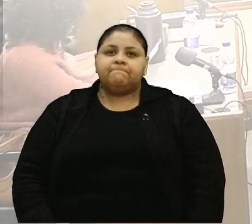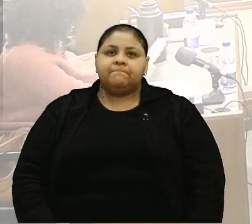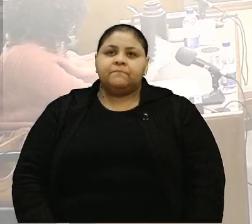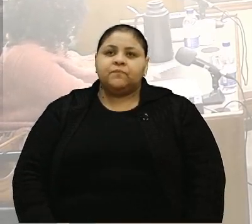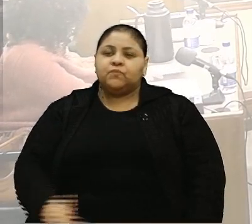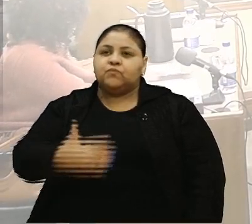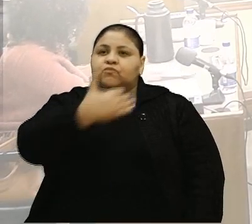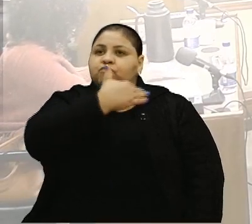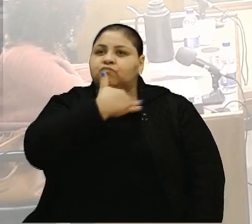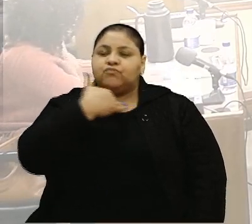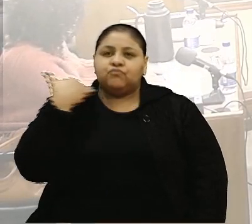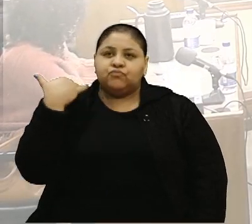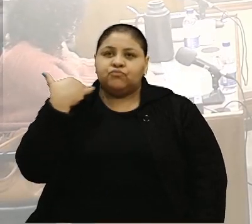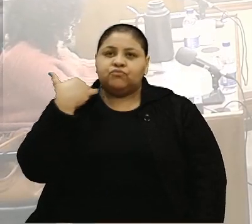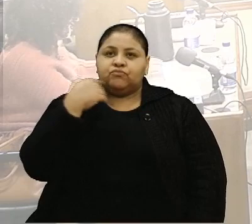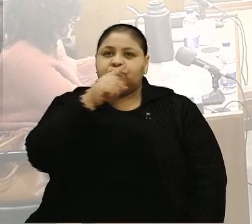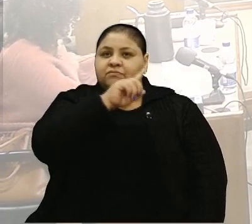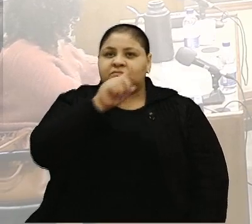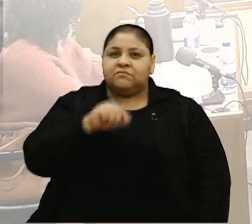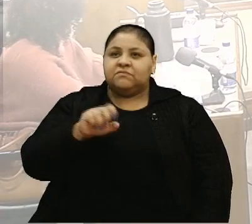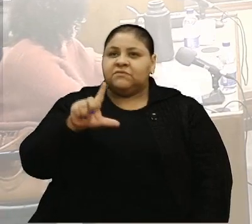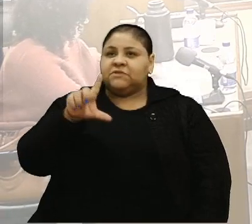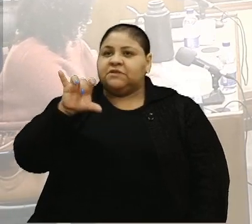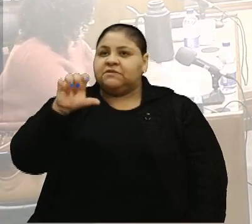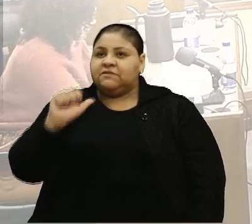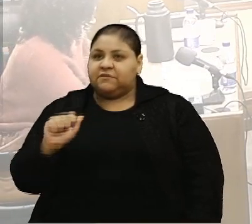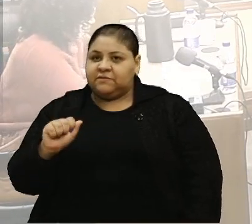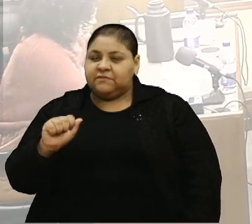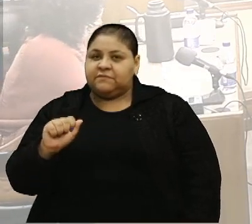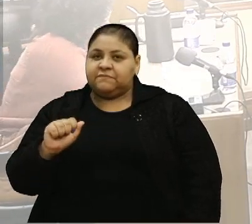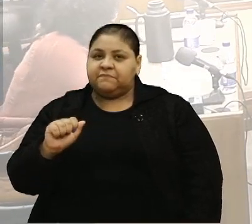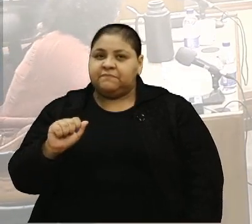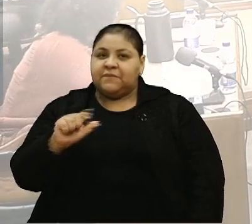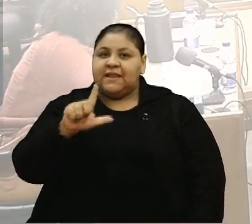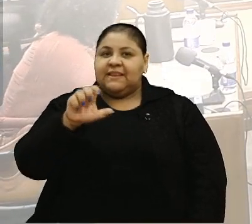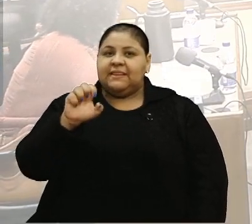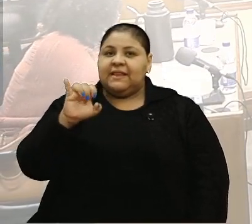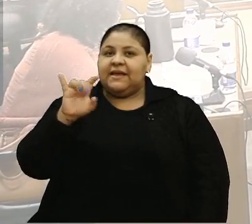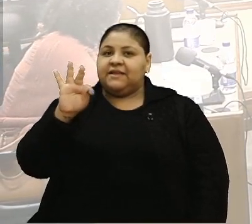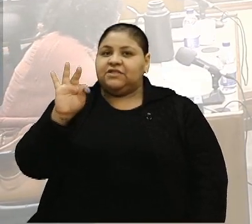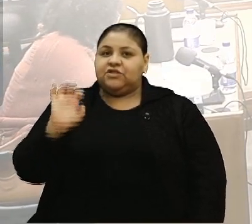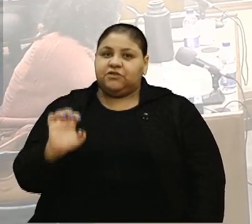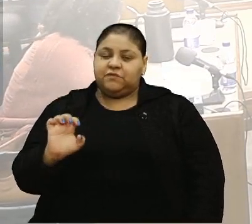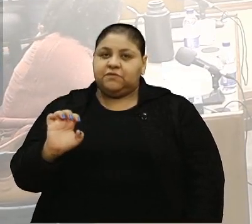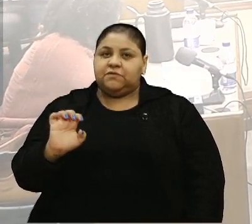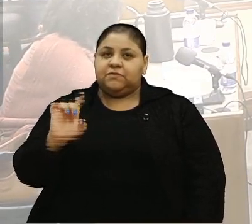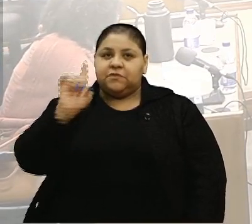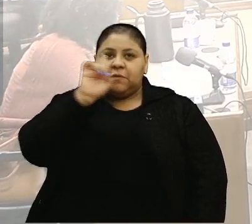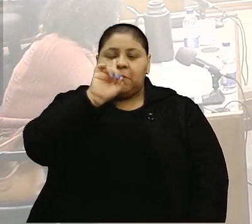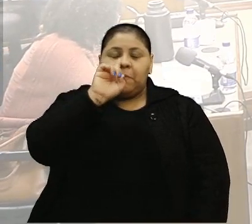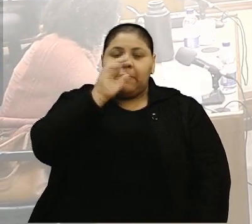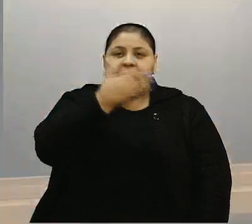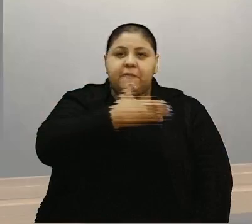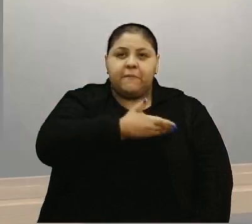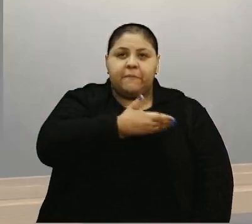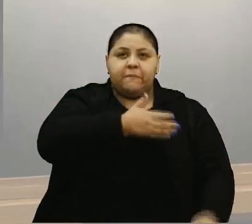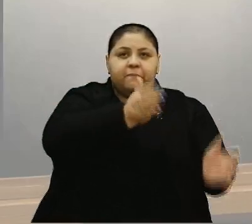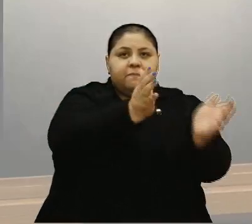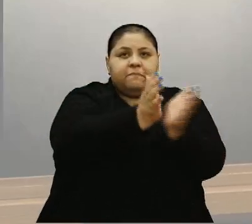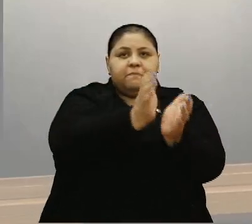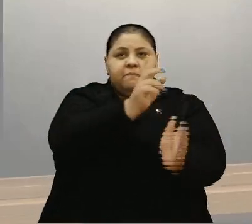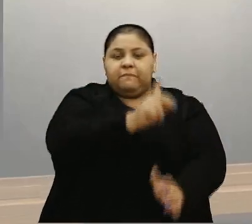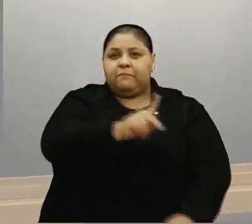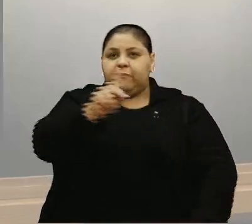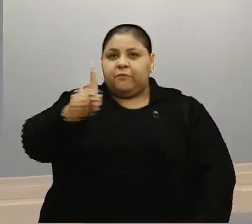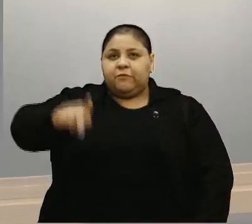falecimento da dona Zélia, a Zélia Rodrigues Leite, mãe do meu amigo, colega, professor do